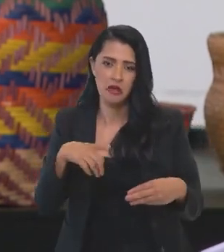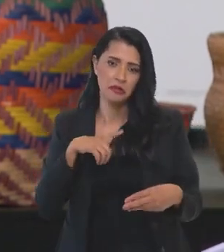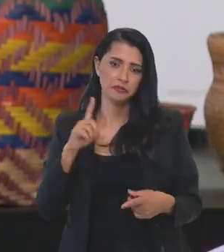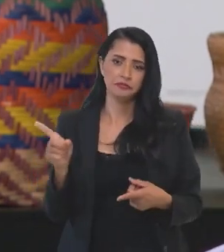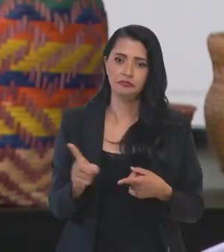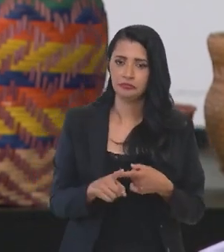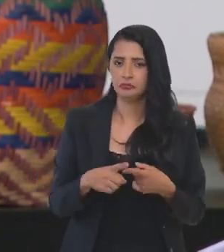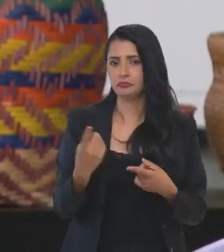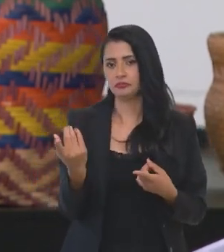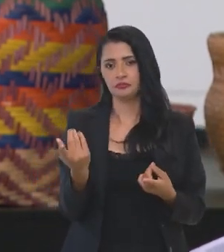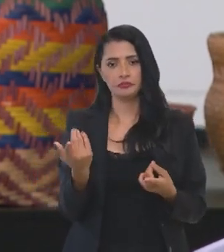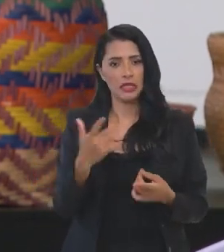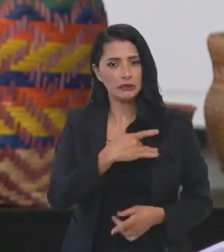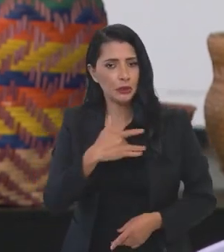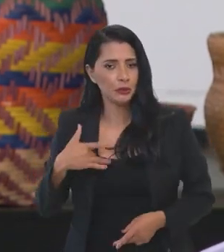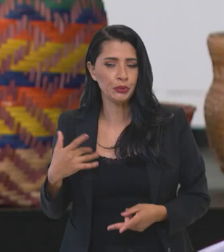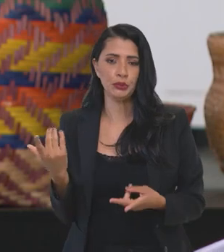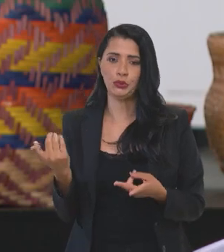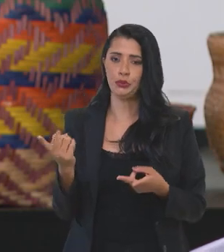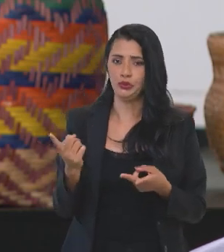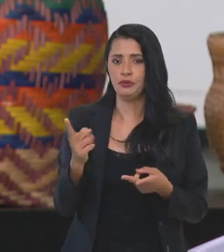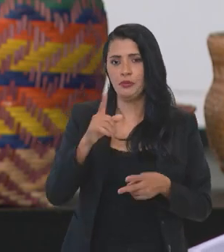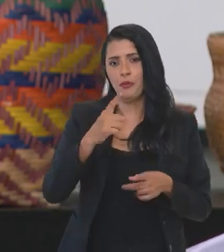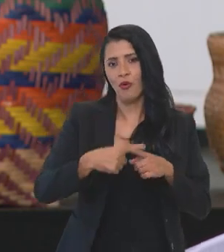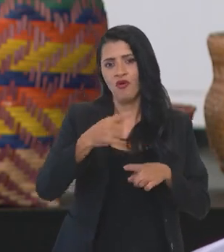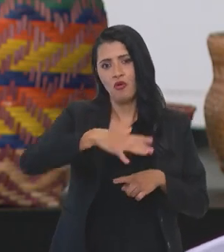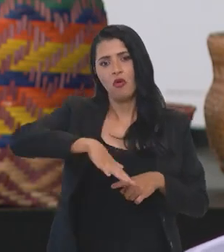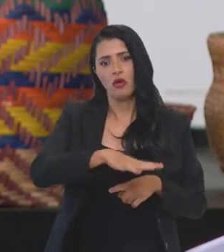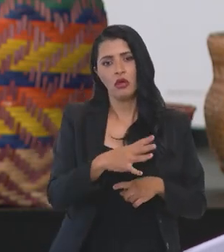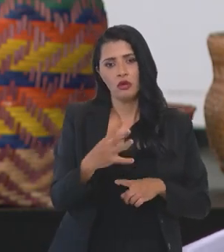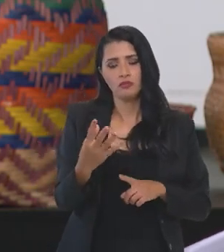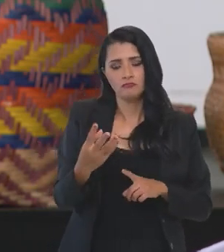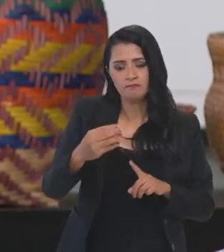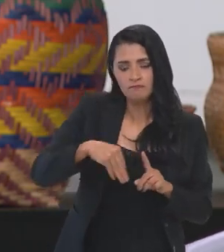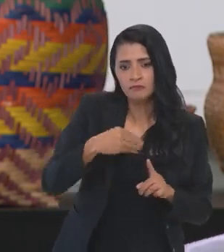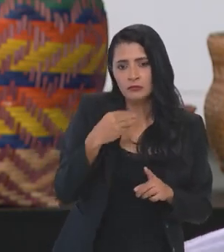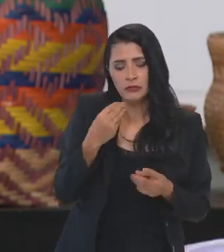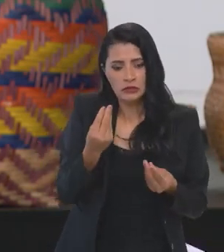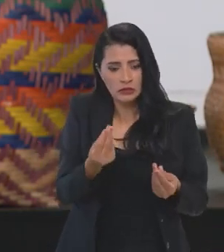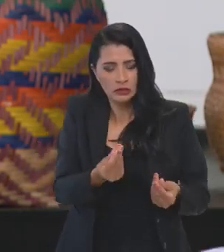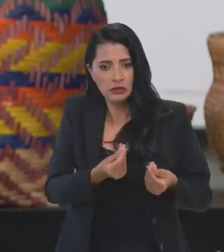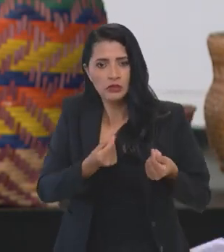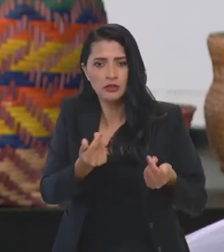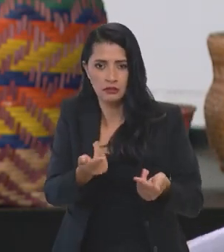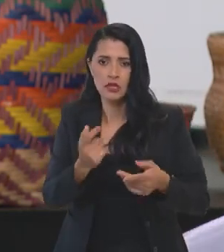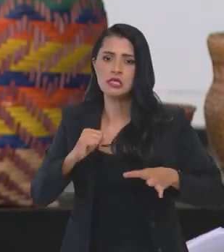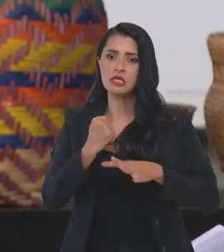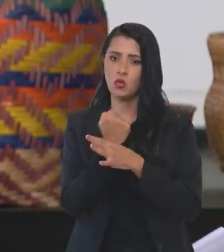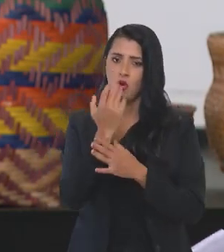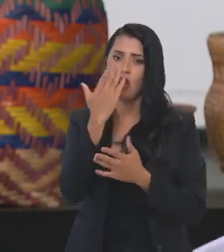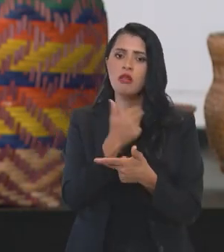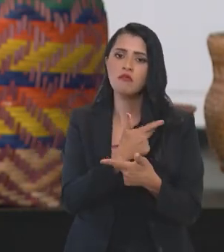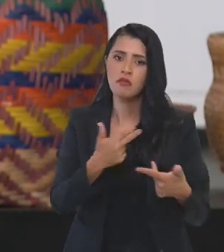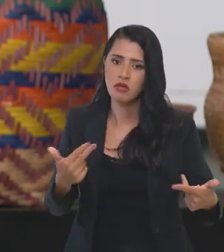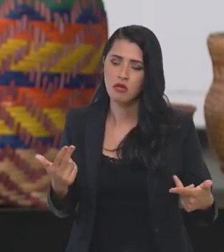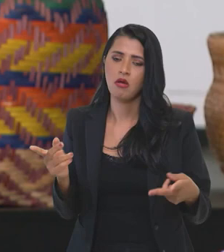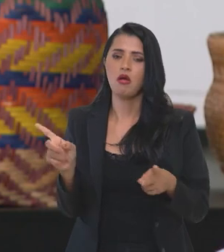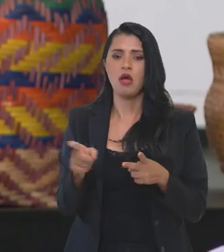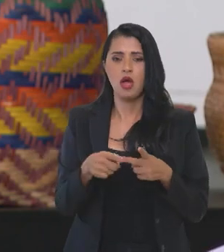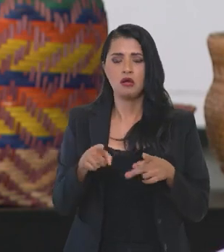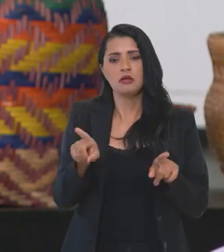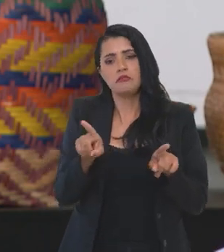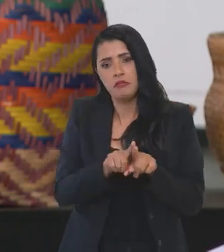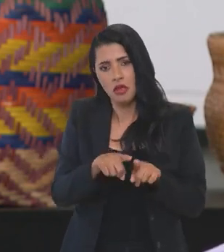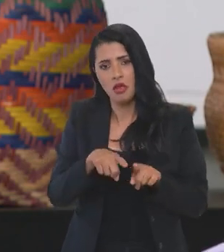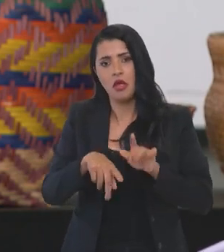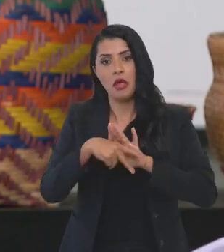seja o Ministério da Saúde, por se tratar de uma vulnerabilidade em relação à segurança alimentar, a